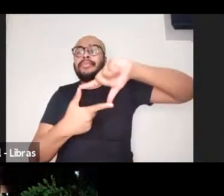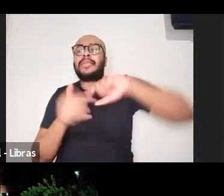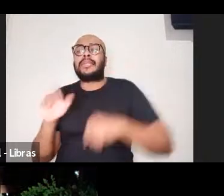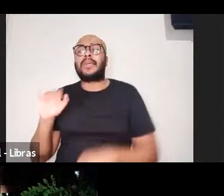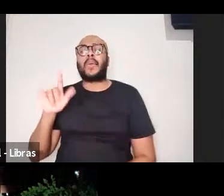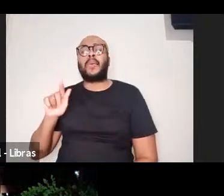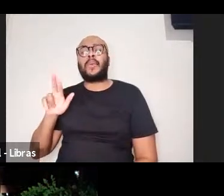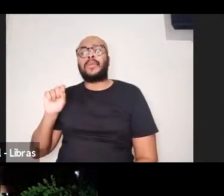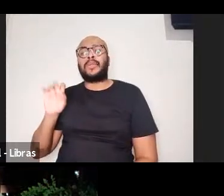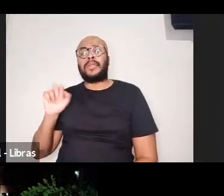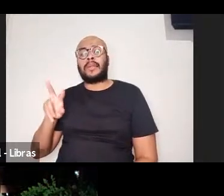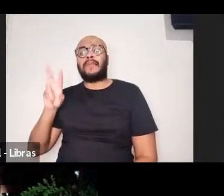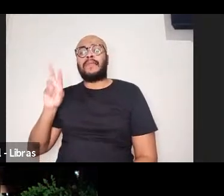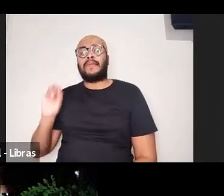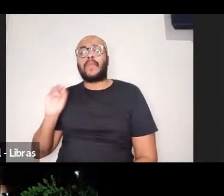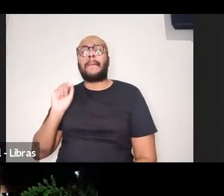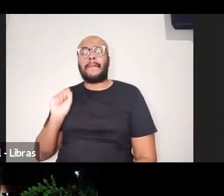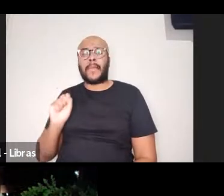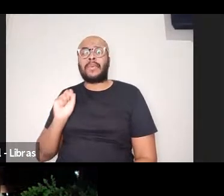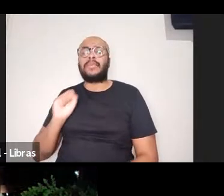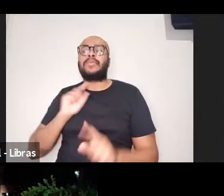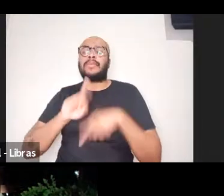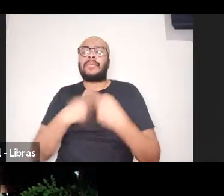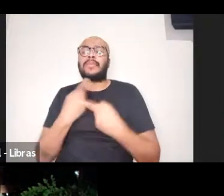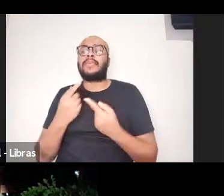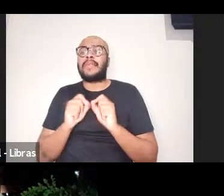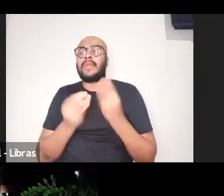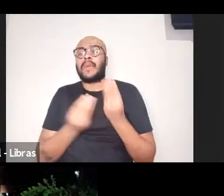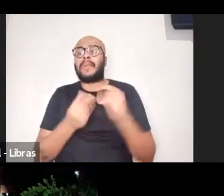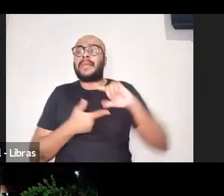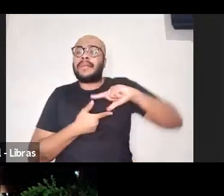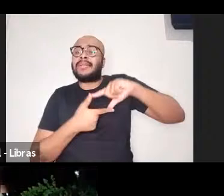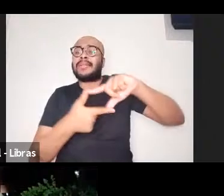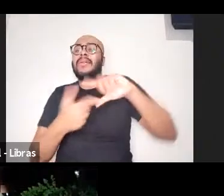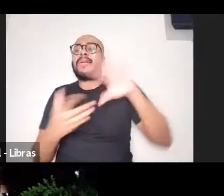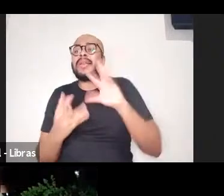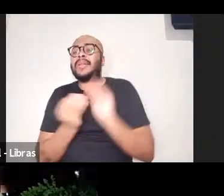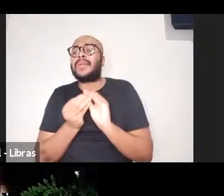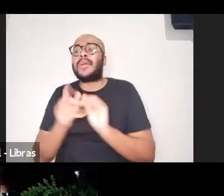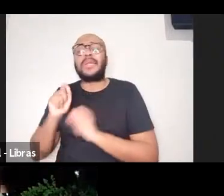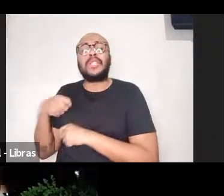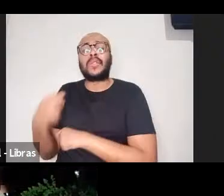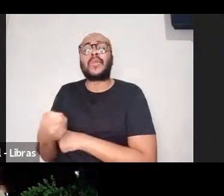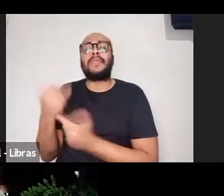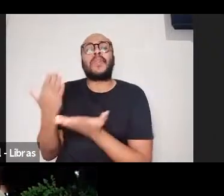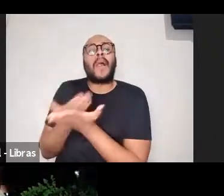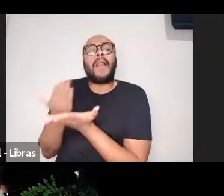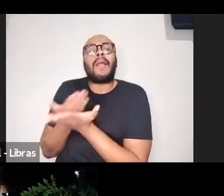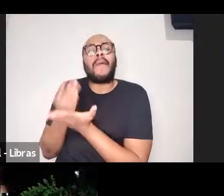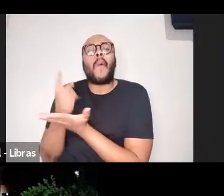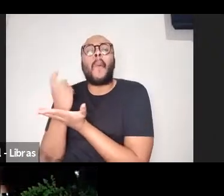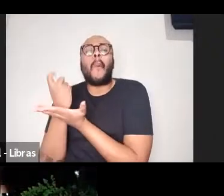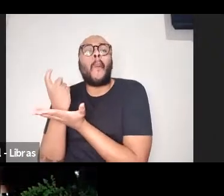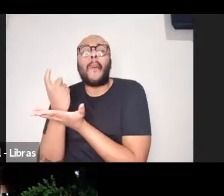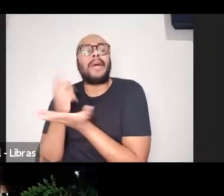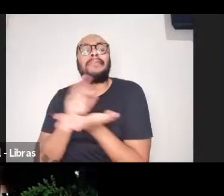confirmar isso, a tradição, por exemplo, de resenhas que não são só sobre uma obra, por exemplo, mas são sobre mais do que